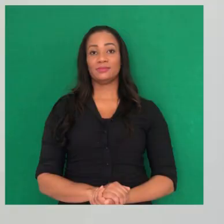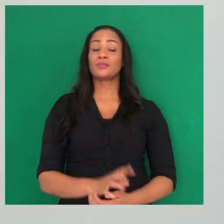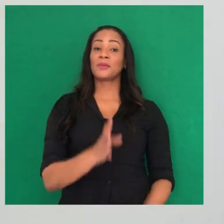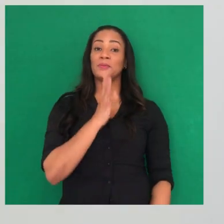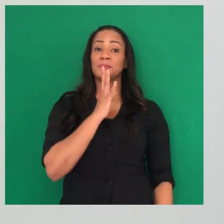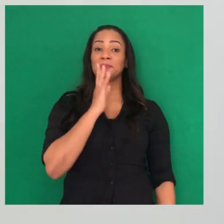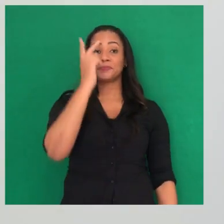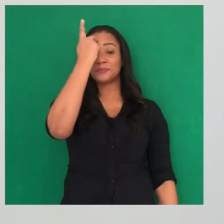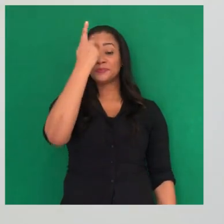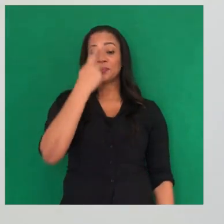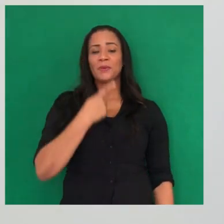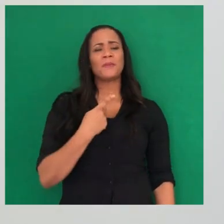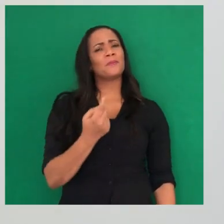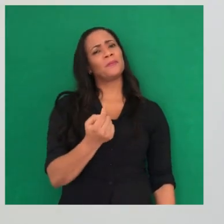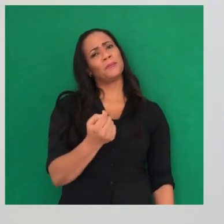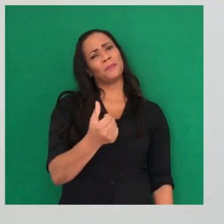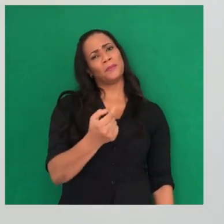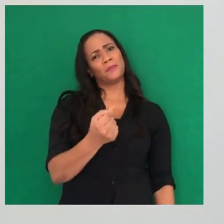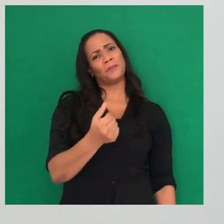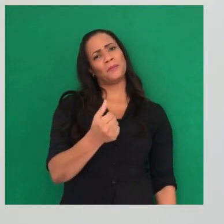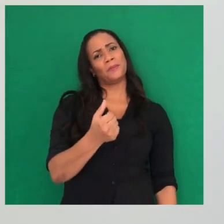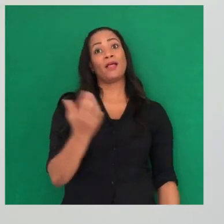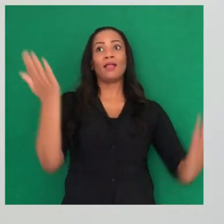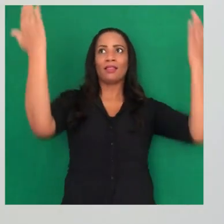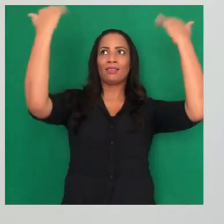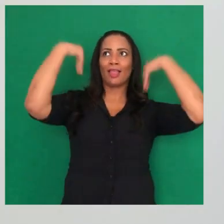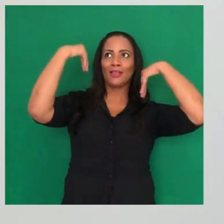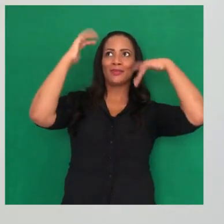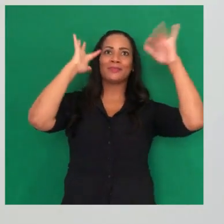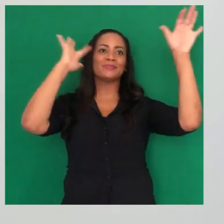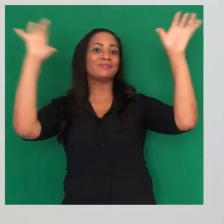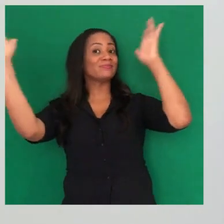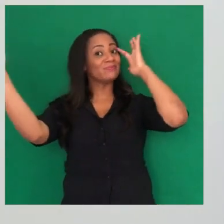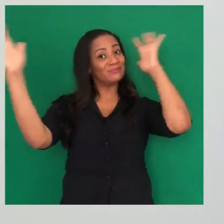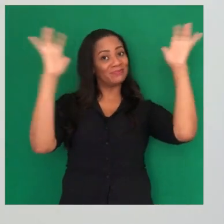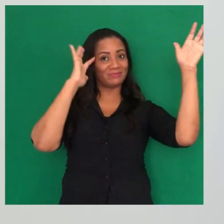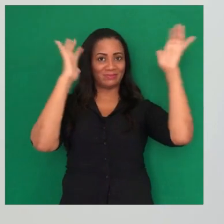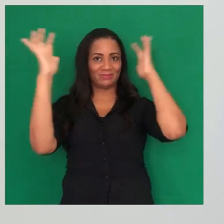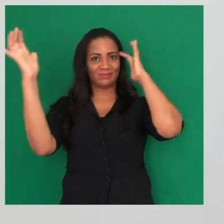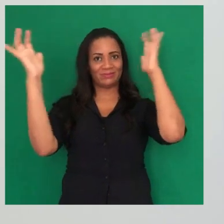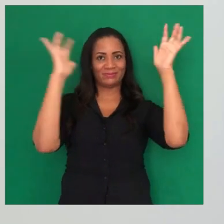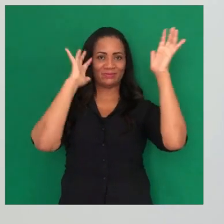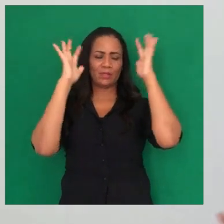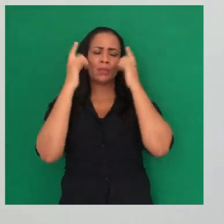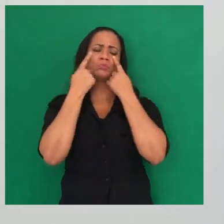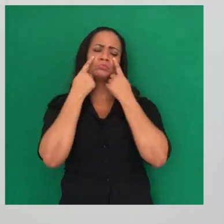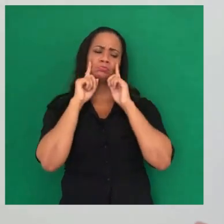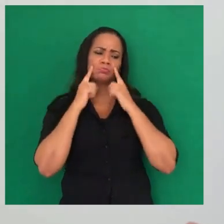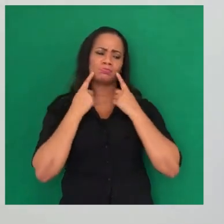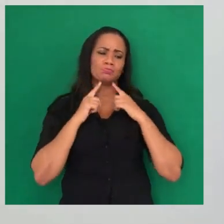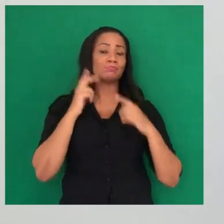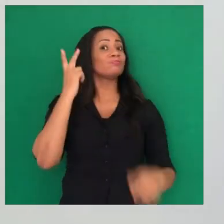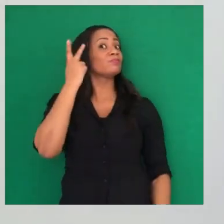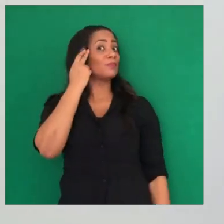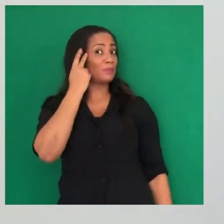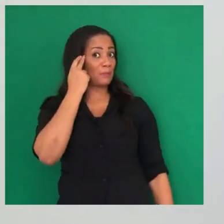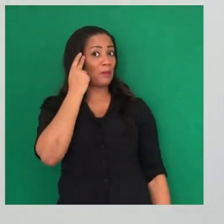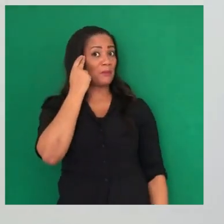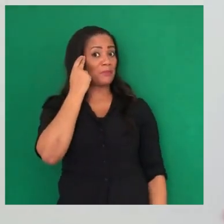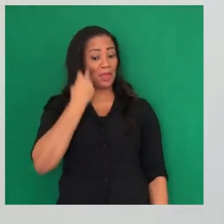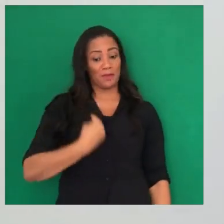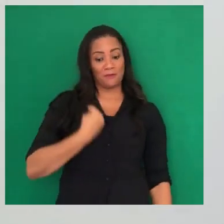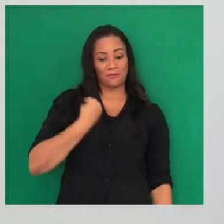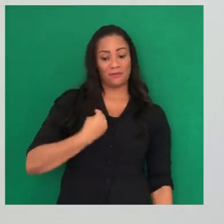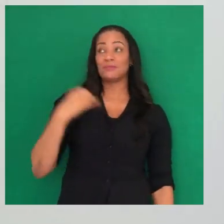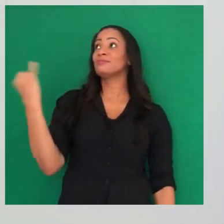Tudo o que somos, pouco sabemos. Um poço imenso, cheio de sonhos. Quando choramos, não nos perdemos.